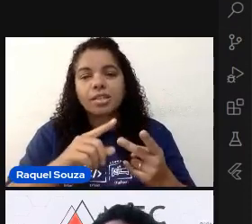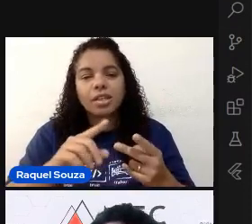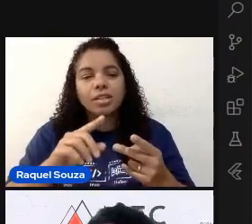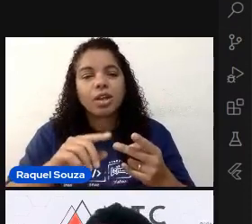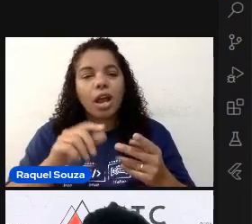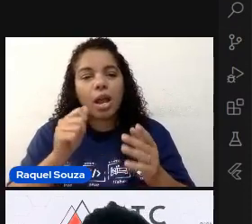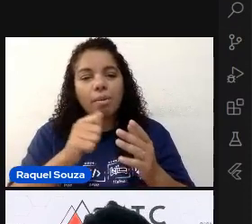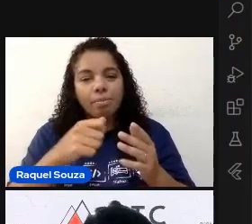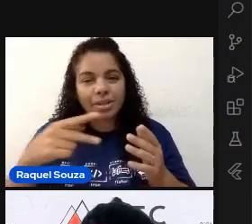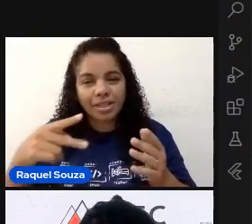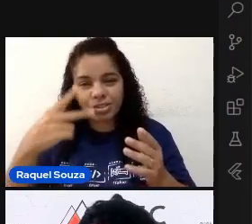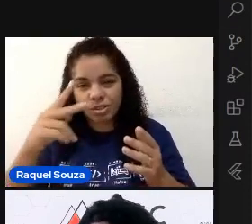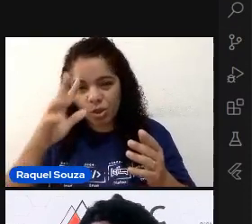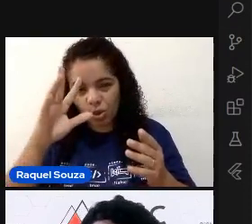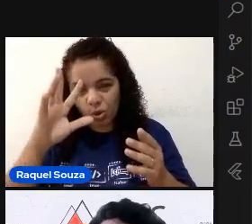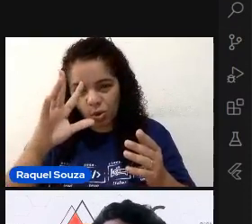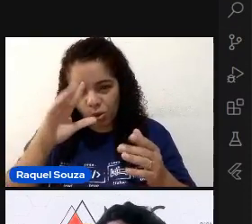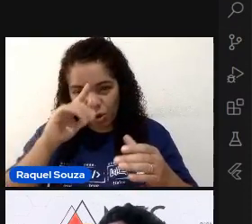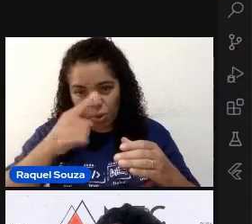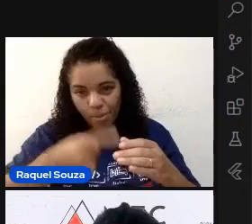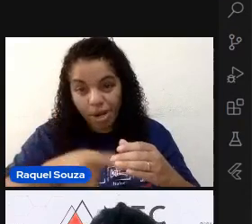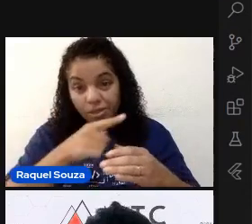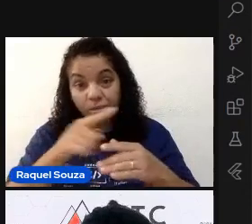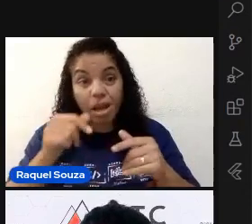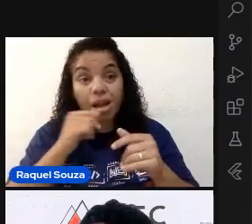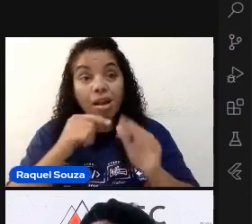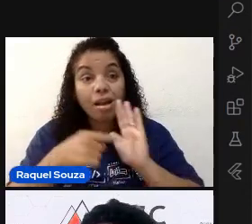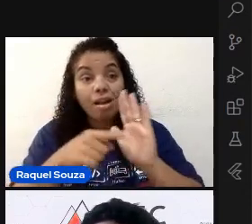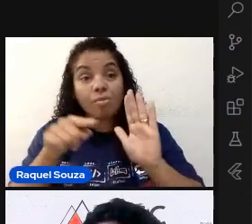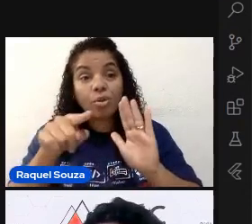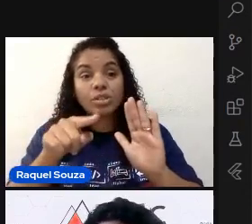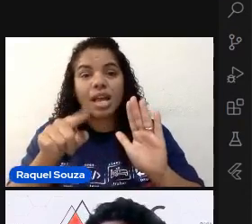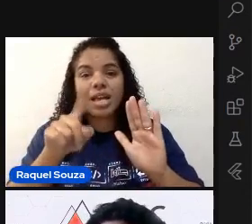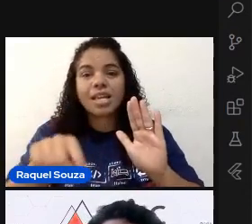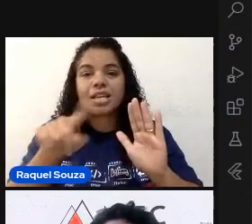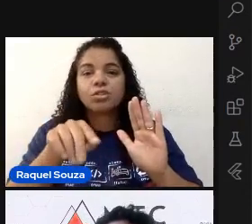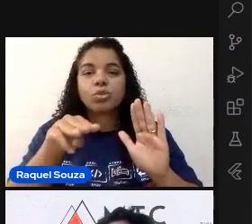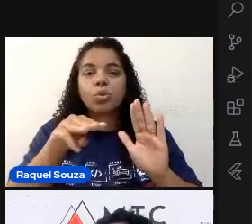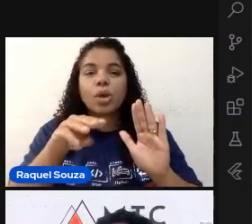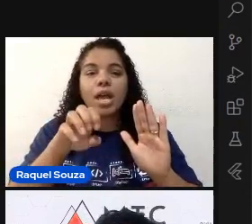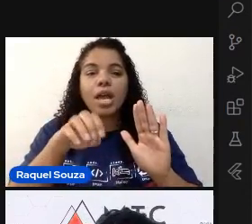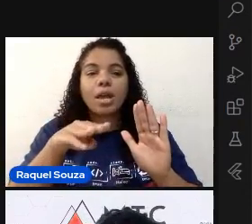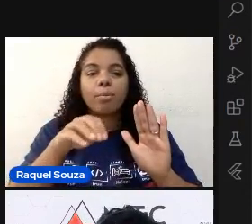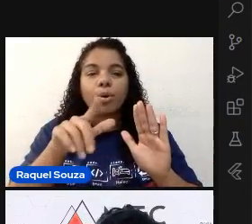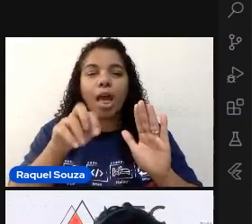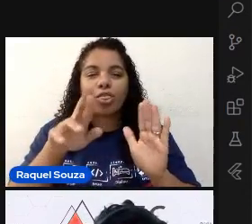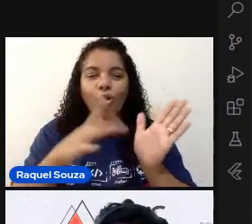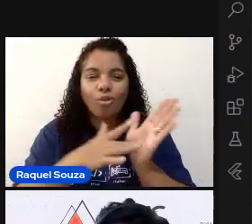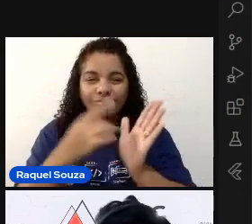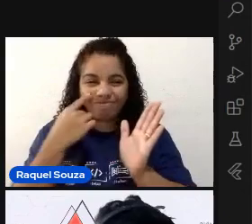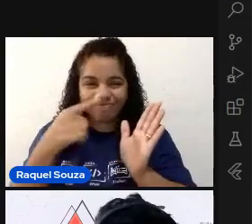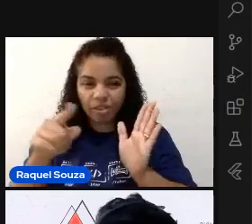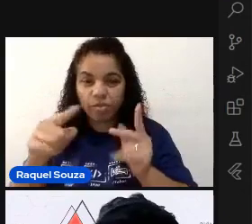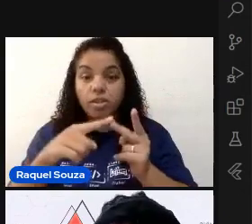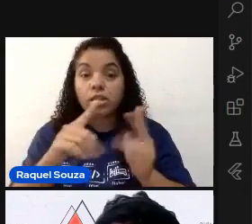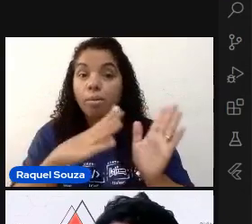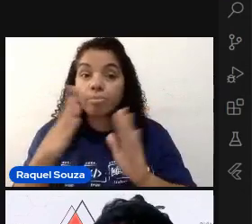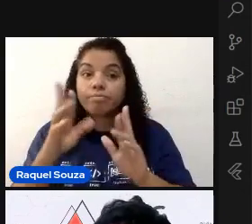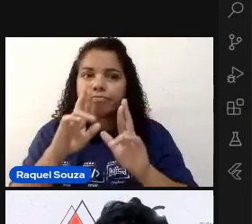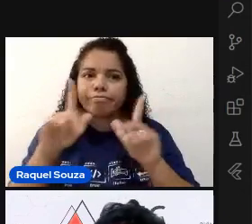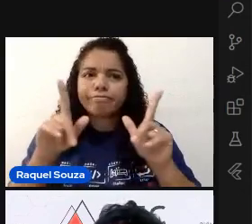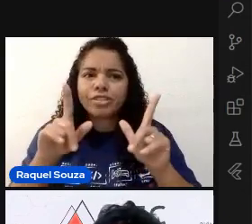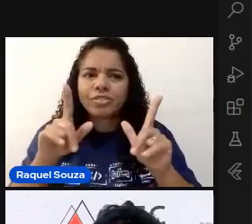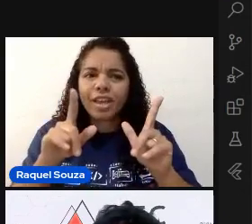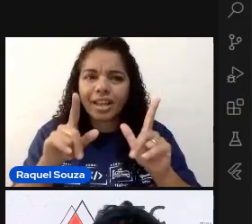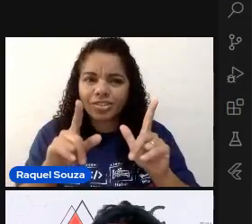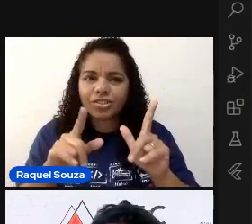Para, então, mostrar tudo isso aqui no emulador que vocês estão vendo. Então, assim, é um processo bem diferente por baixo dos